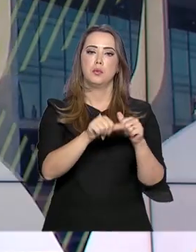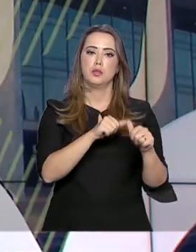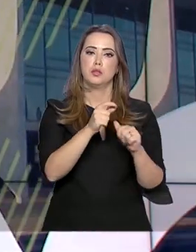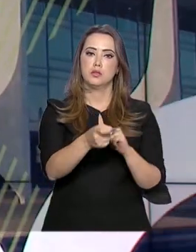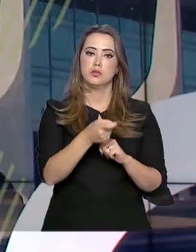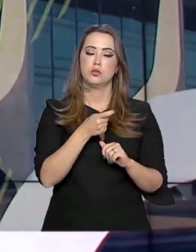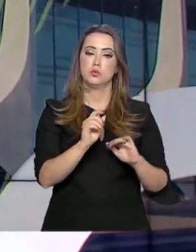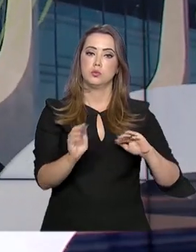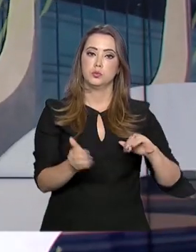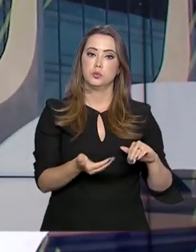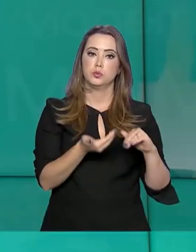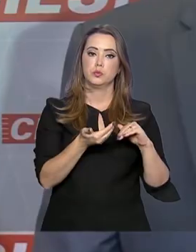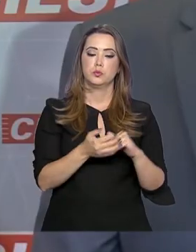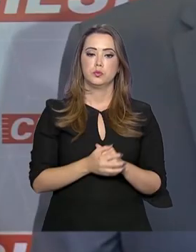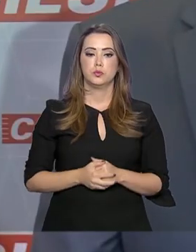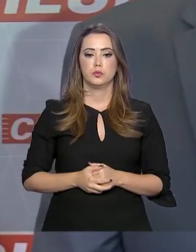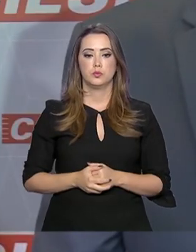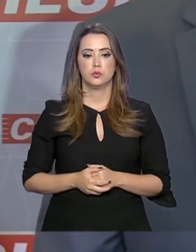Congresso Nacional.